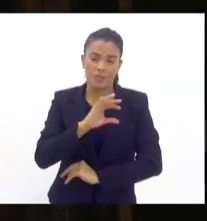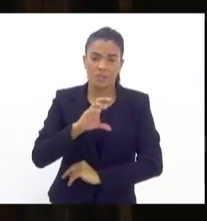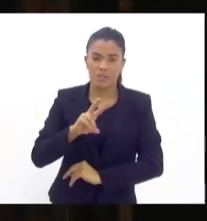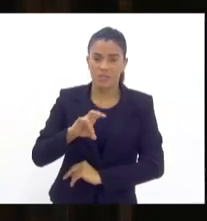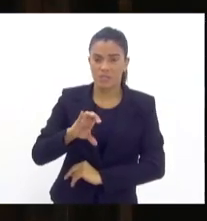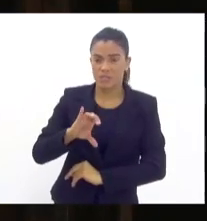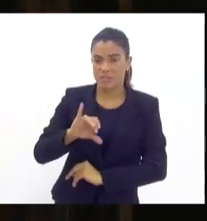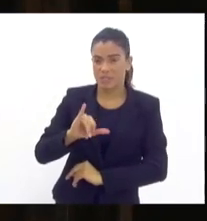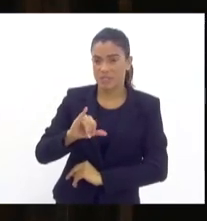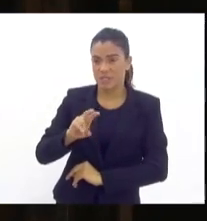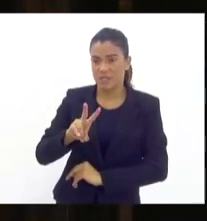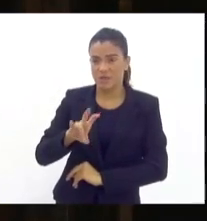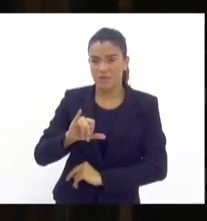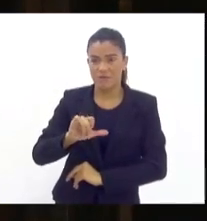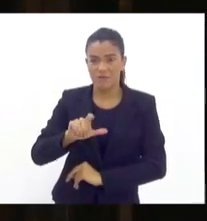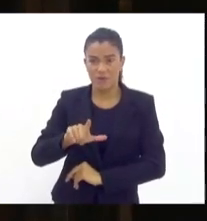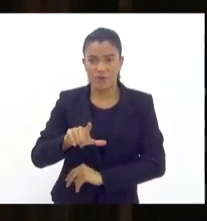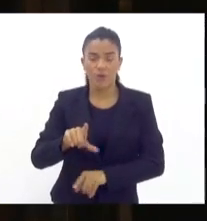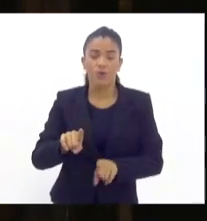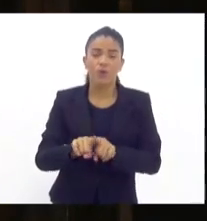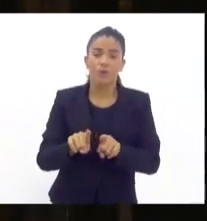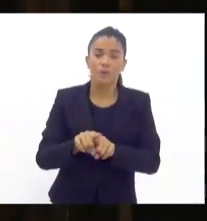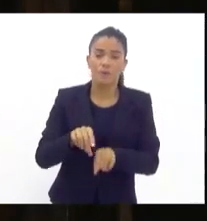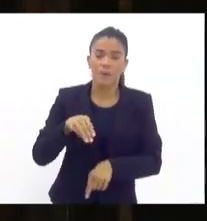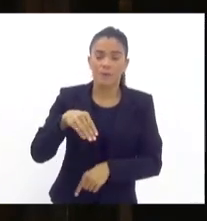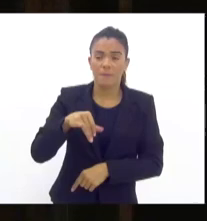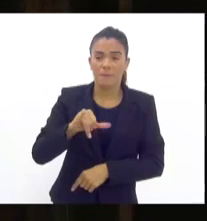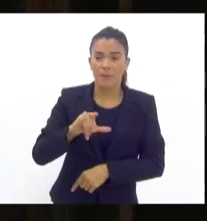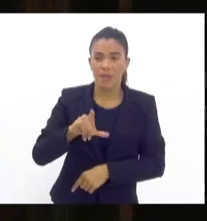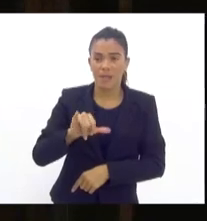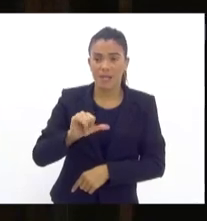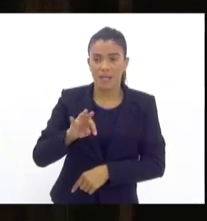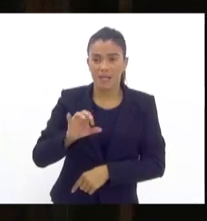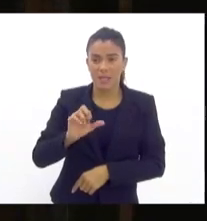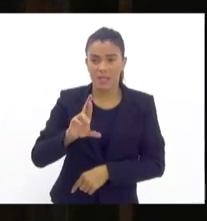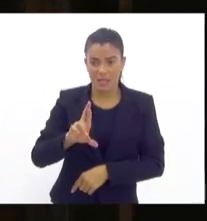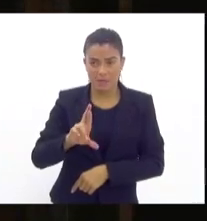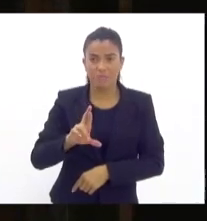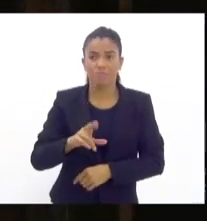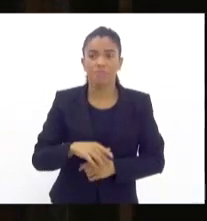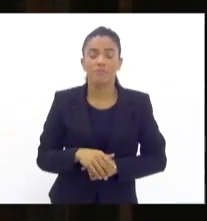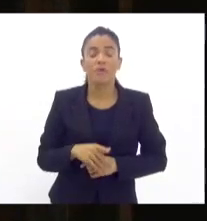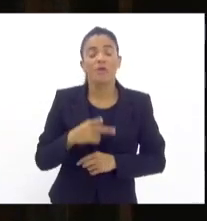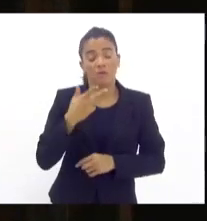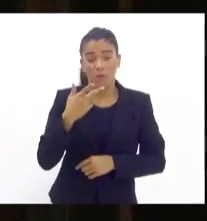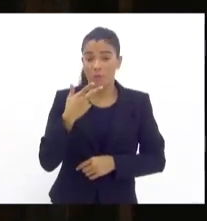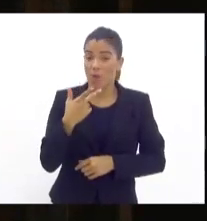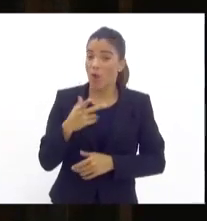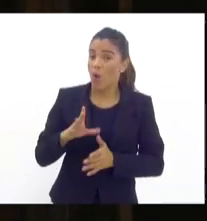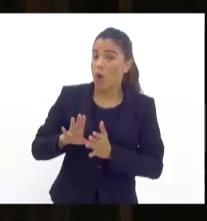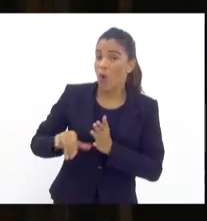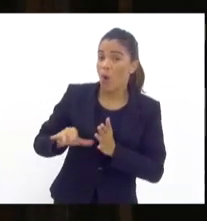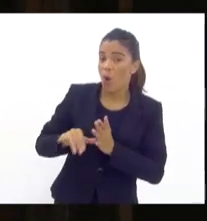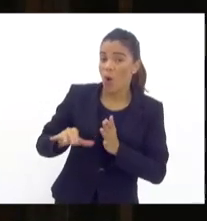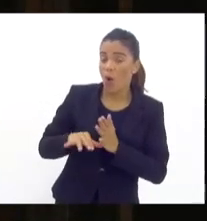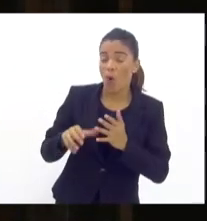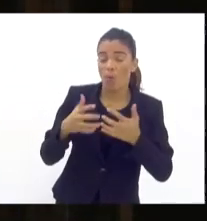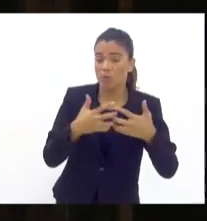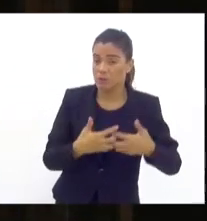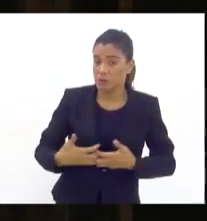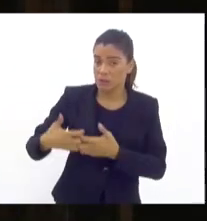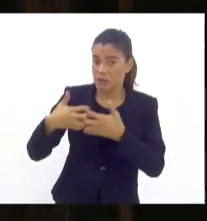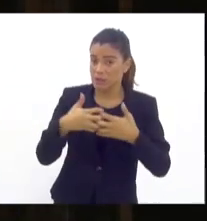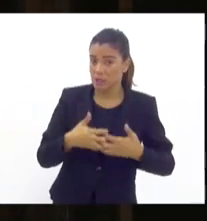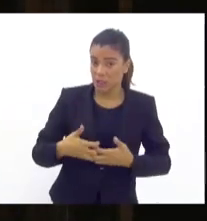criei o Patamo Carga, eu vou falar um pouquinho mais à frente sobre roubo de carga também na nossa área, o próprio